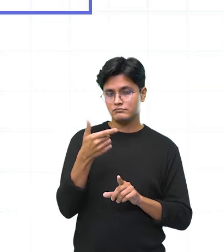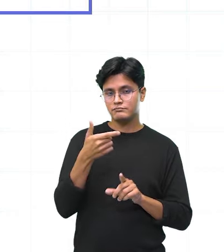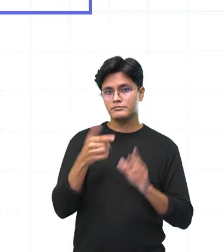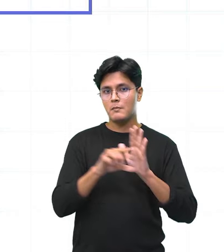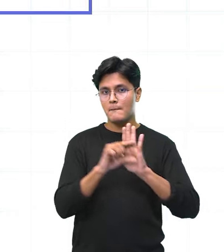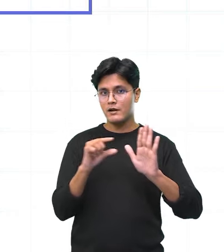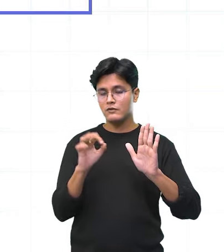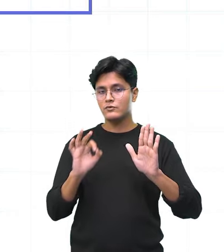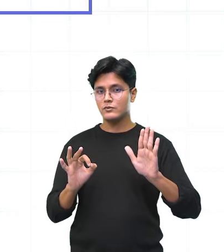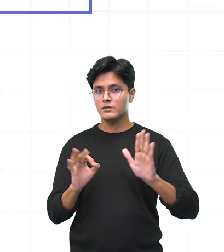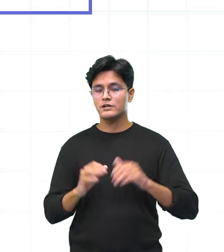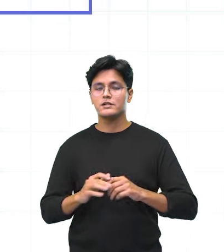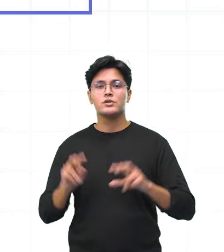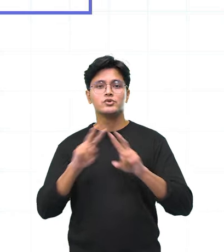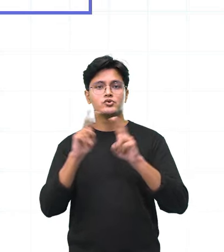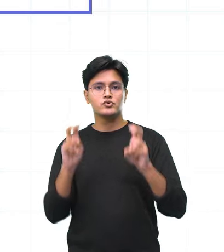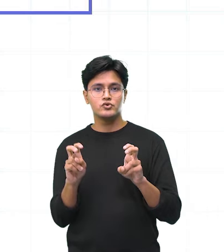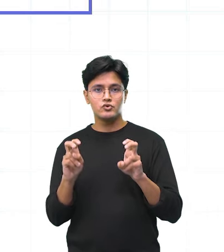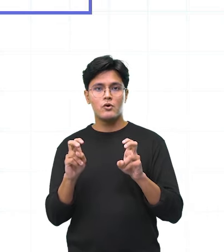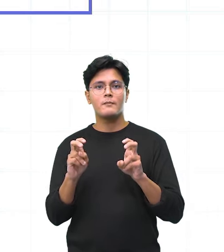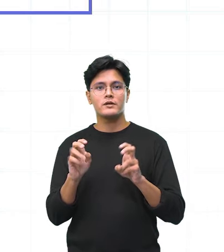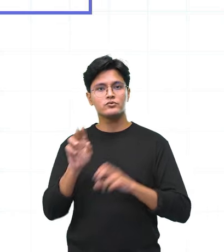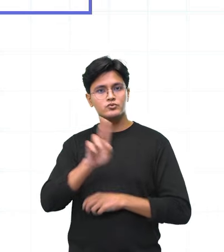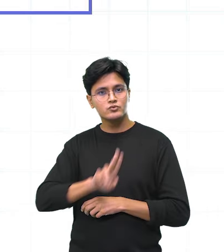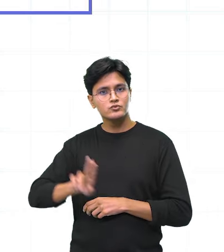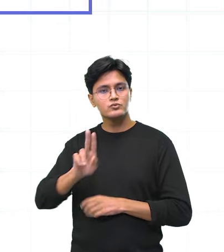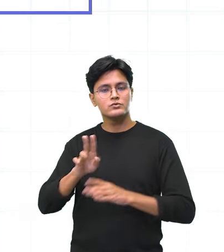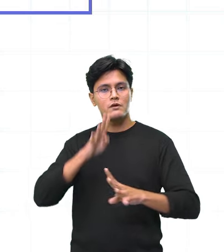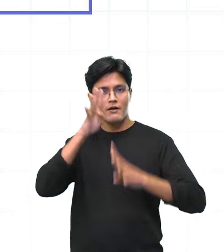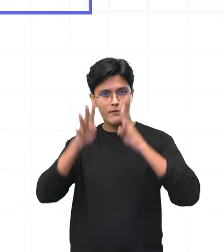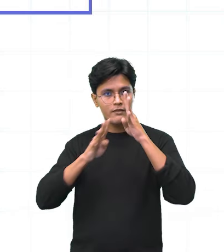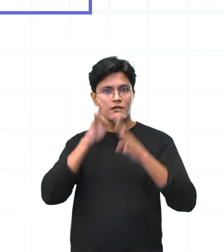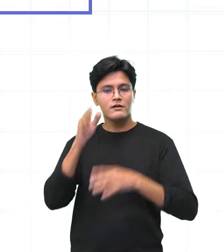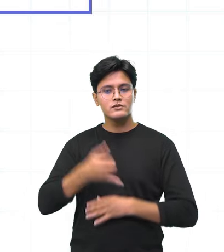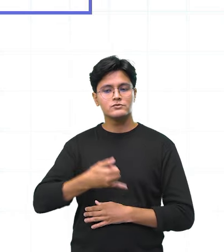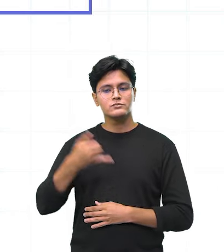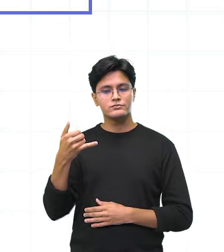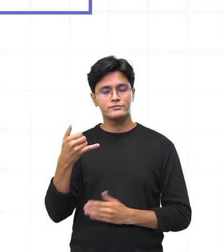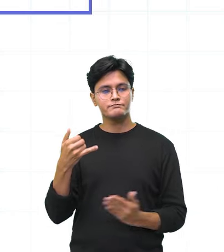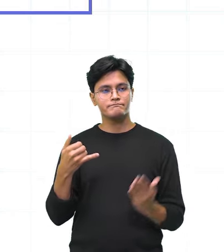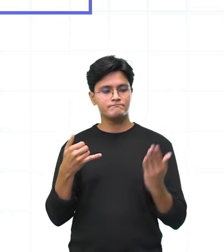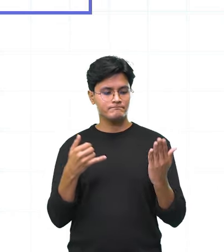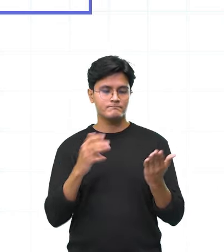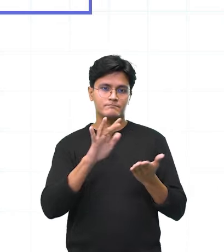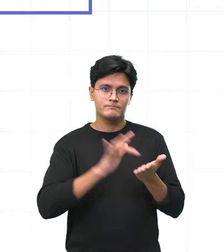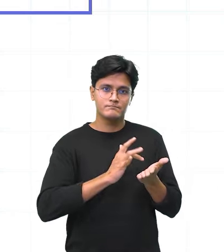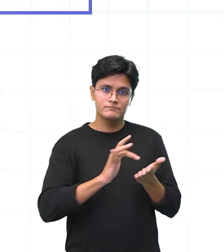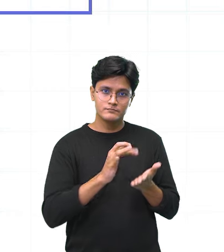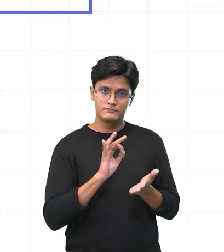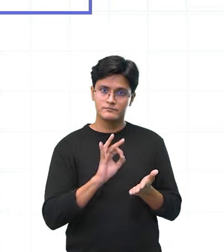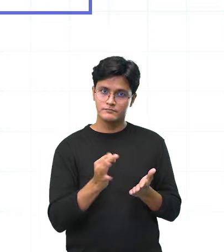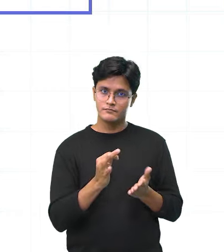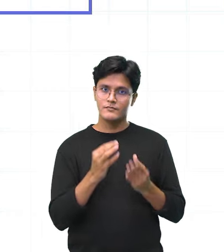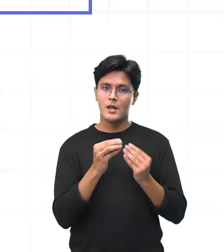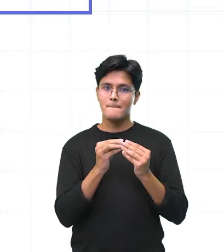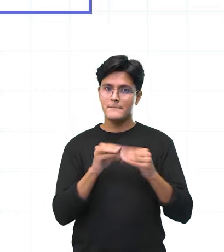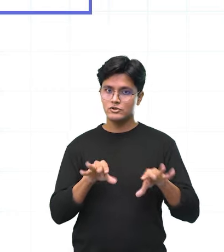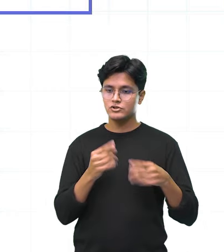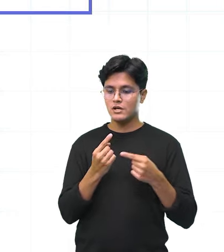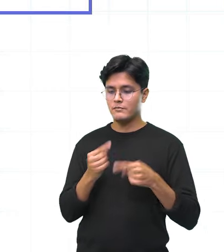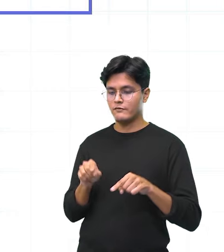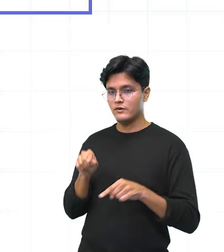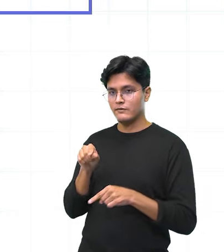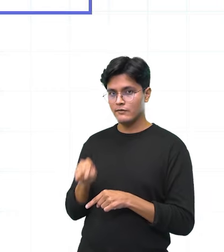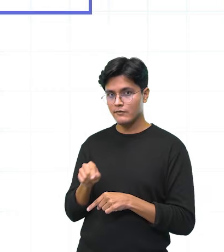Sobre o excesso das telas, né? Que vai prejudicar o quê? Lá no desenvolvimento das crianças.